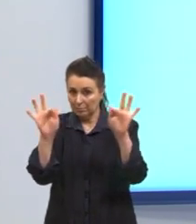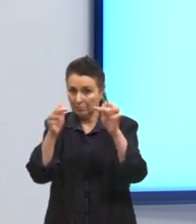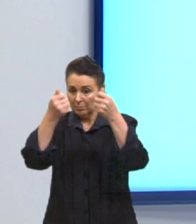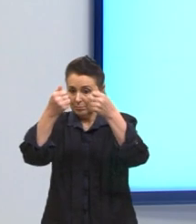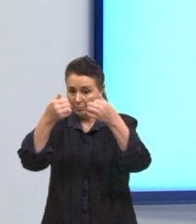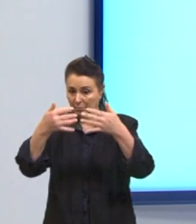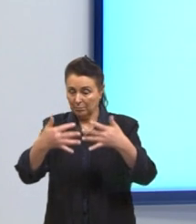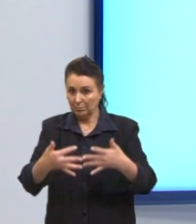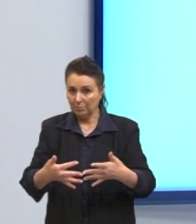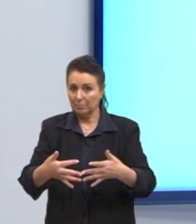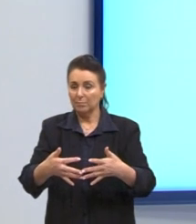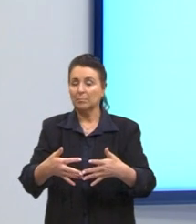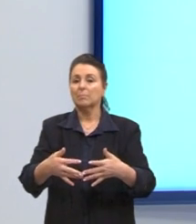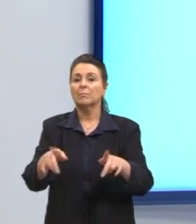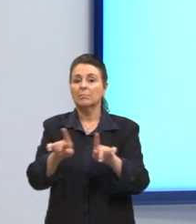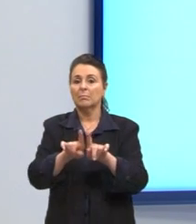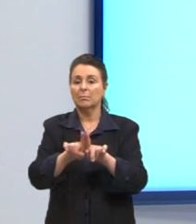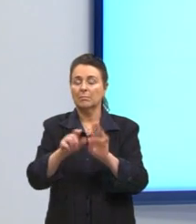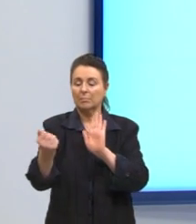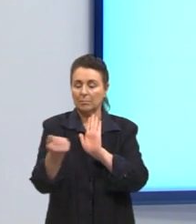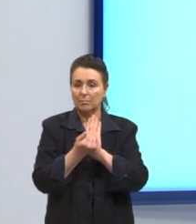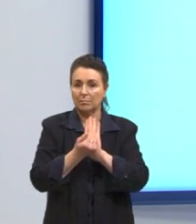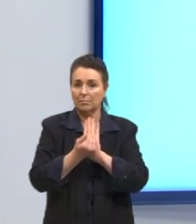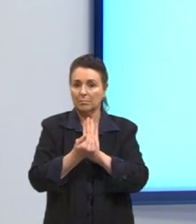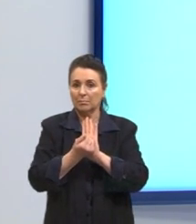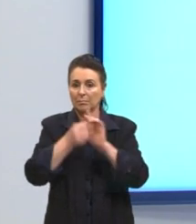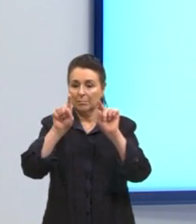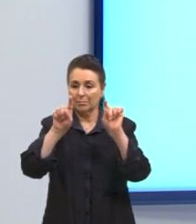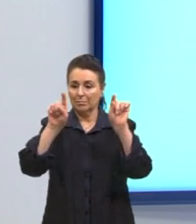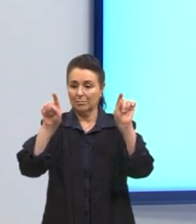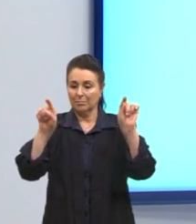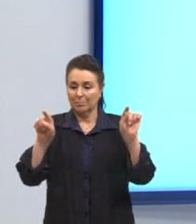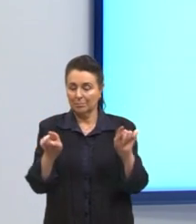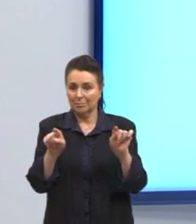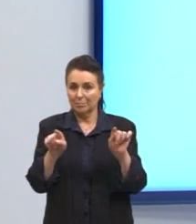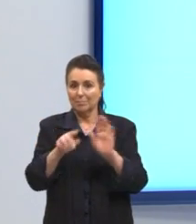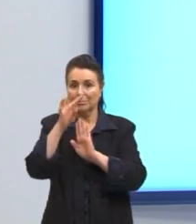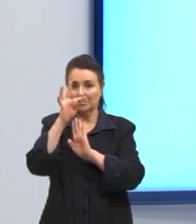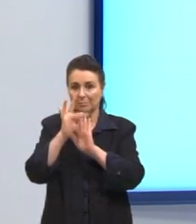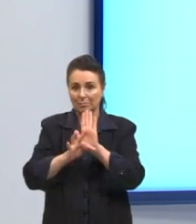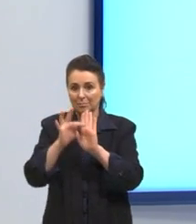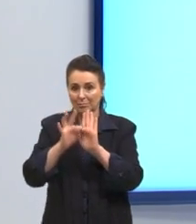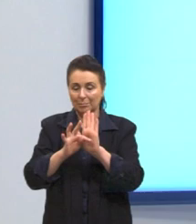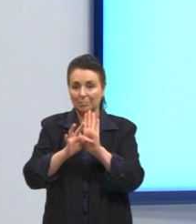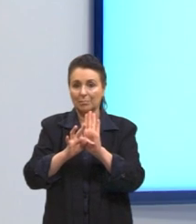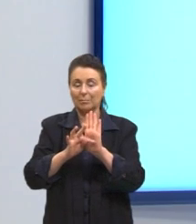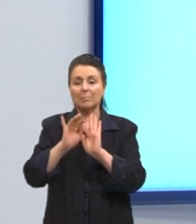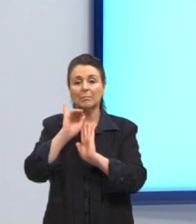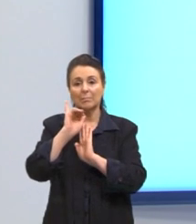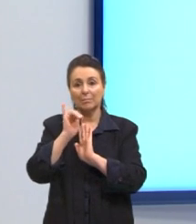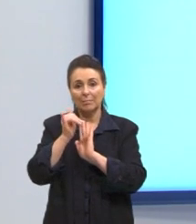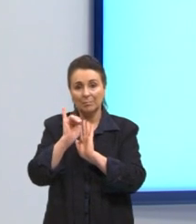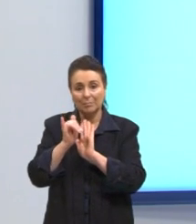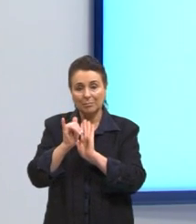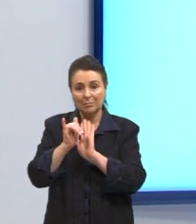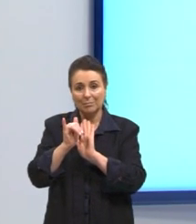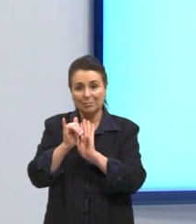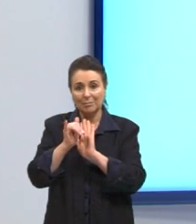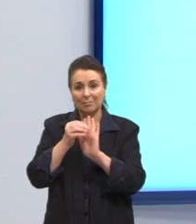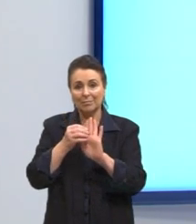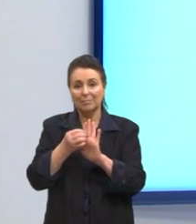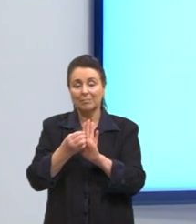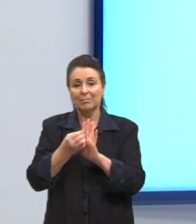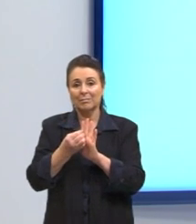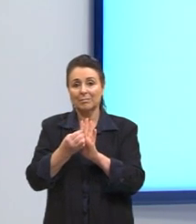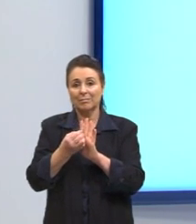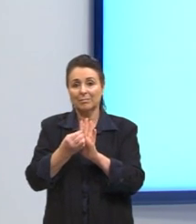além disso, ele é uma marca comum, abre parêntese, no texto narrativo, fecha parêntese. Essa é uma informação